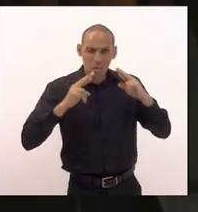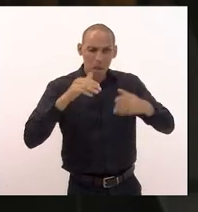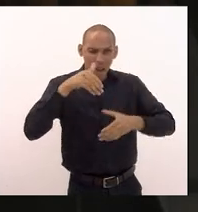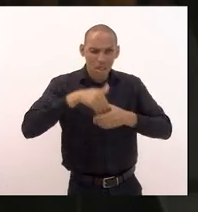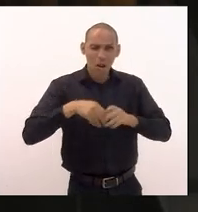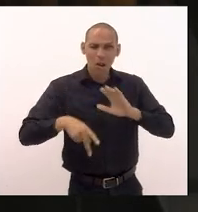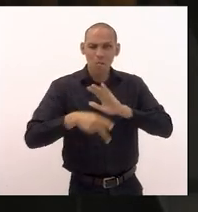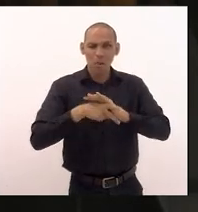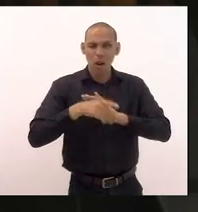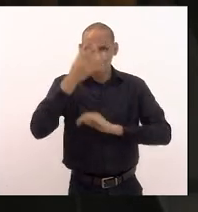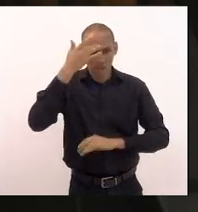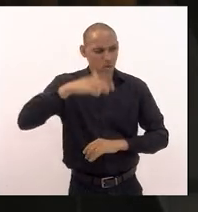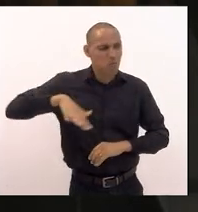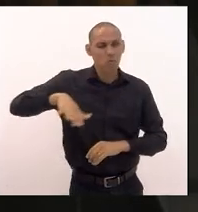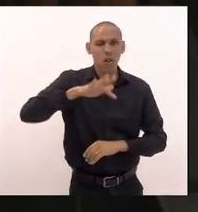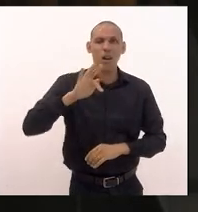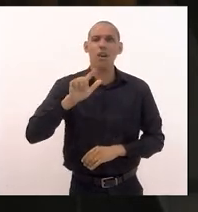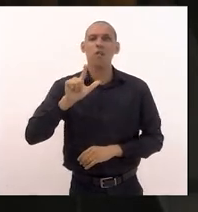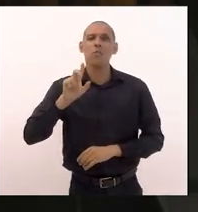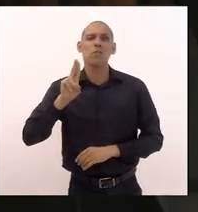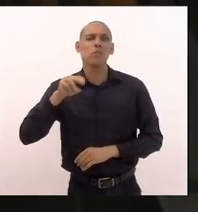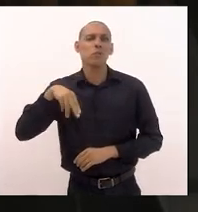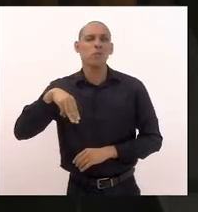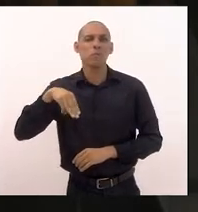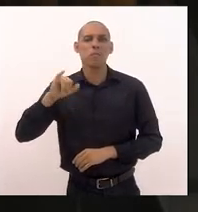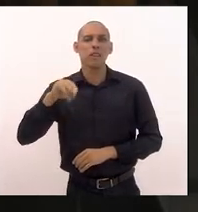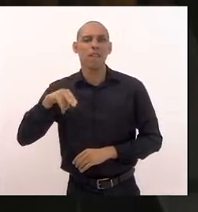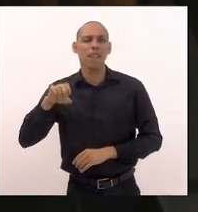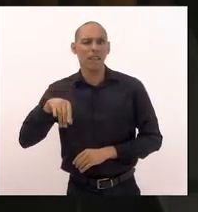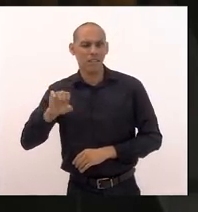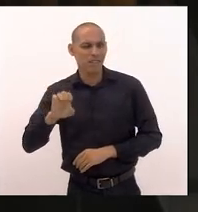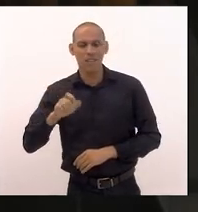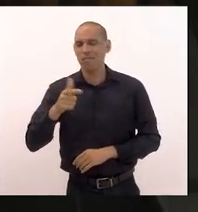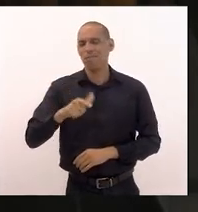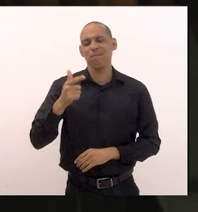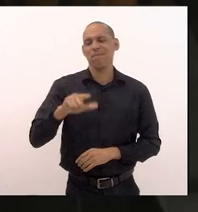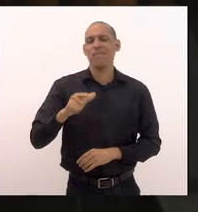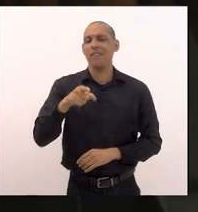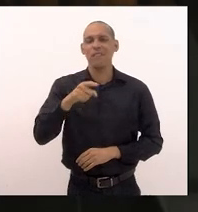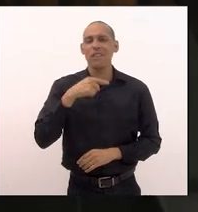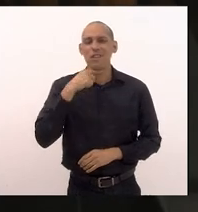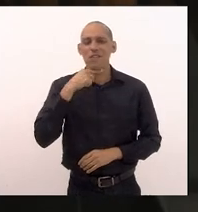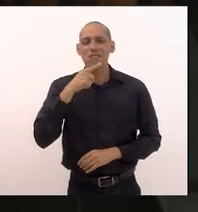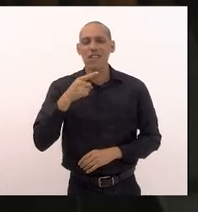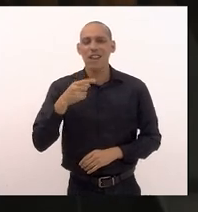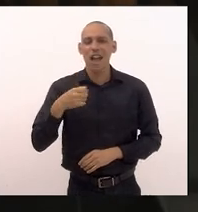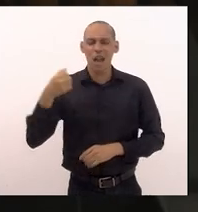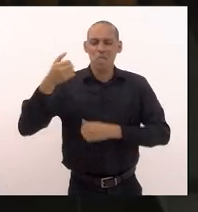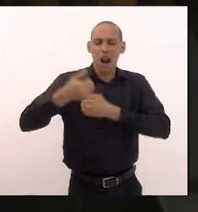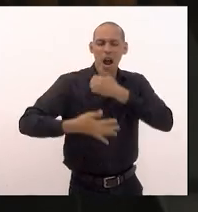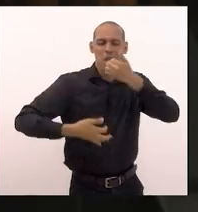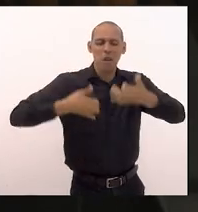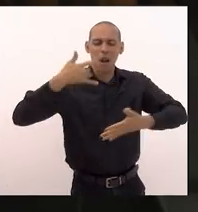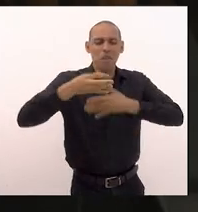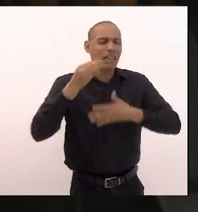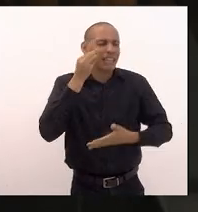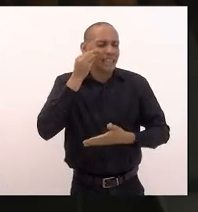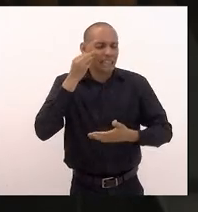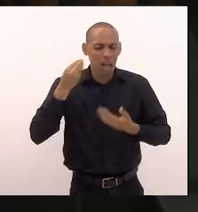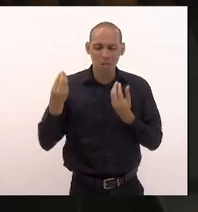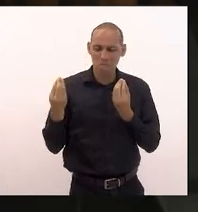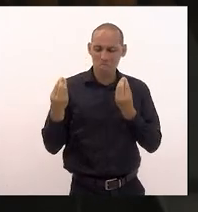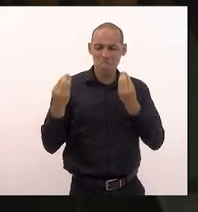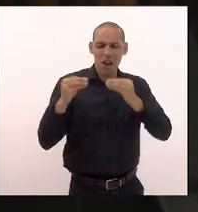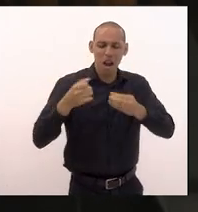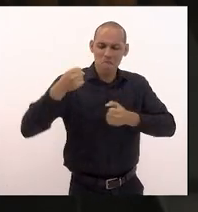fluminense vossa excelência tenta a todo custo impor as suas narrativas que eu aqui tenho como missão não só